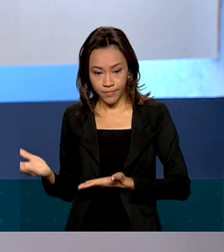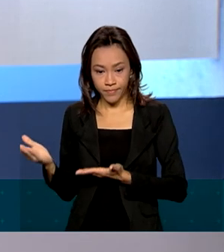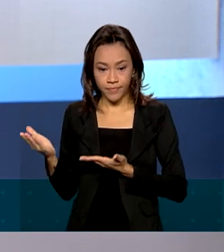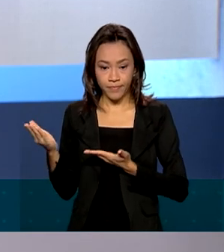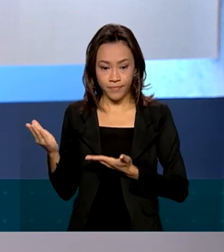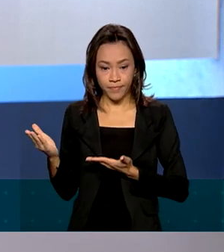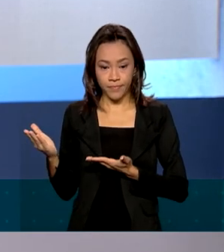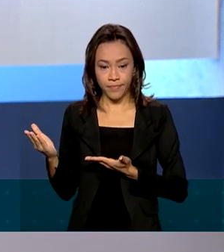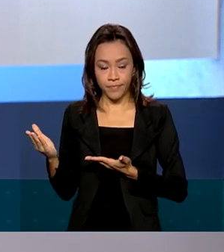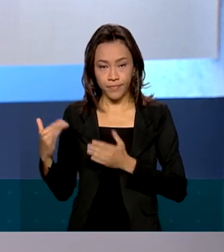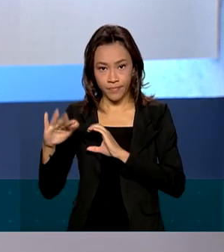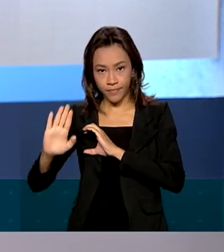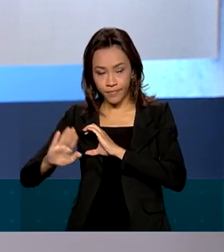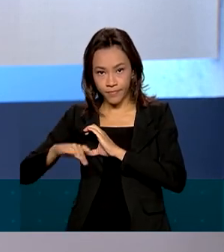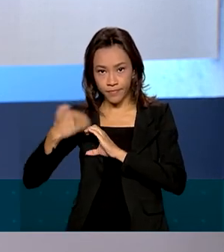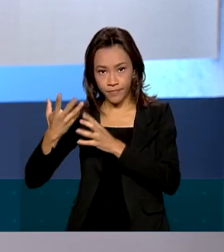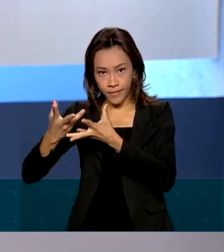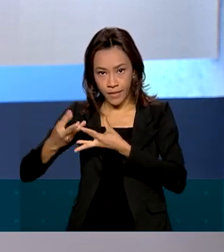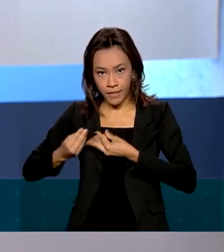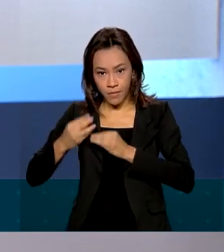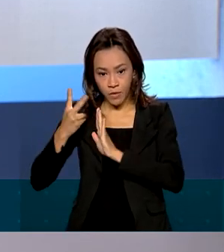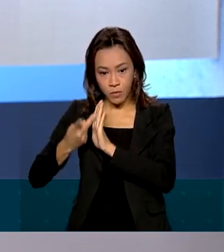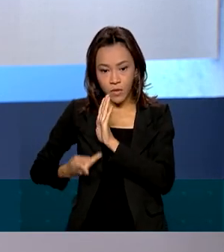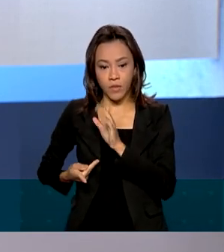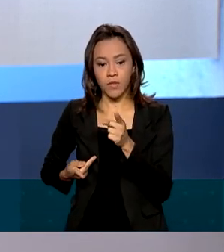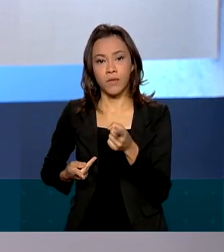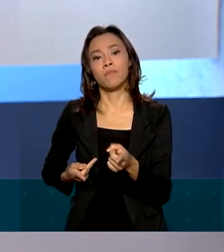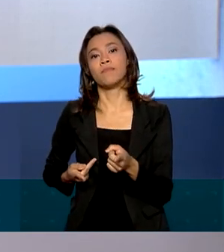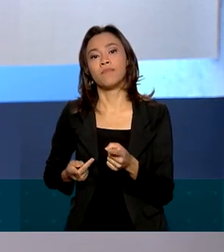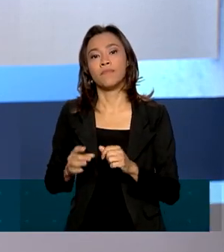.premio.gov.br.